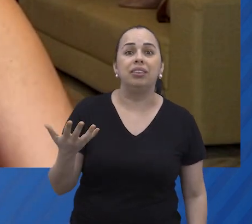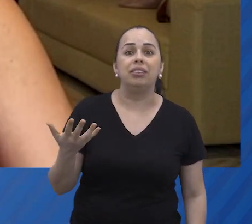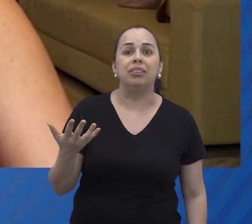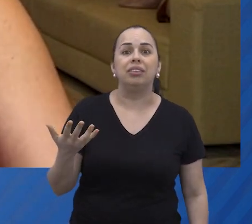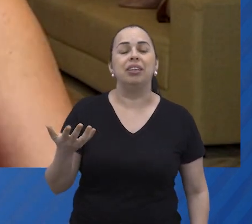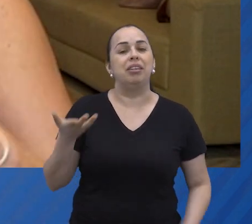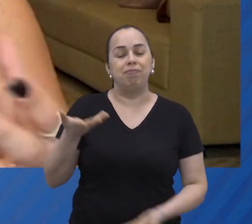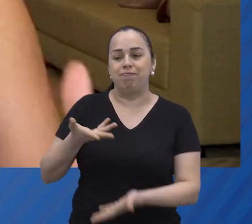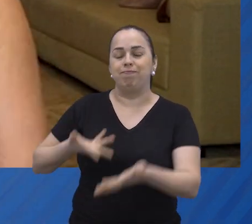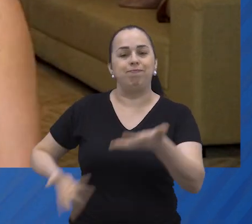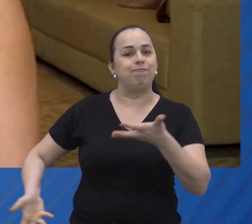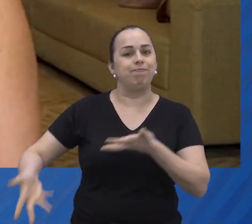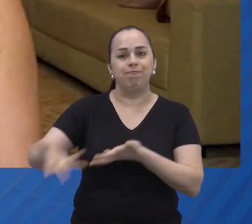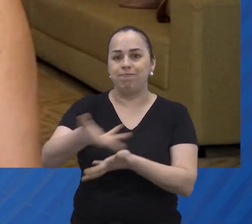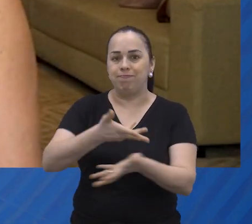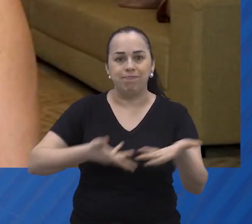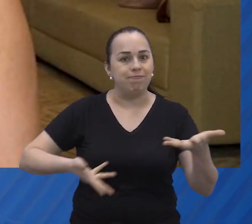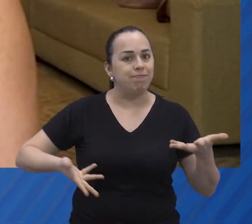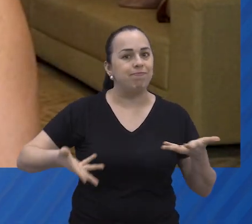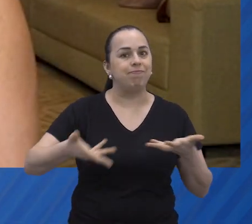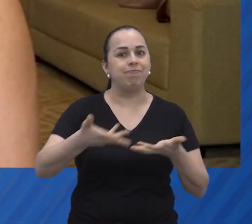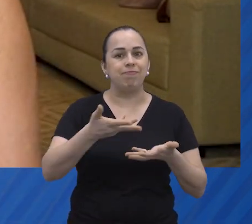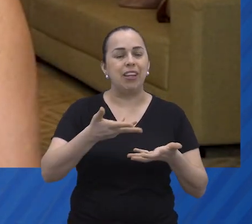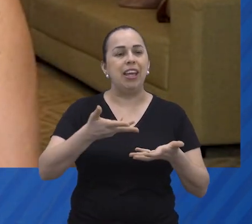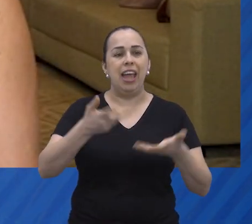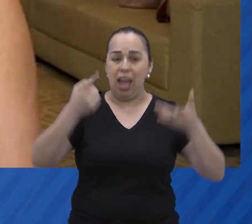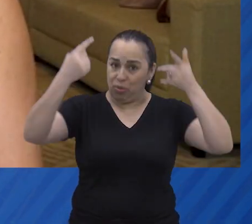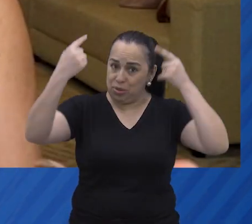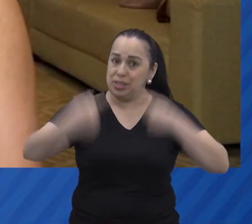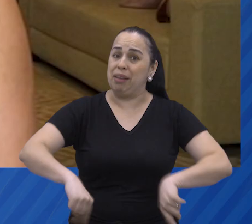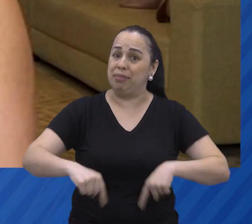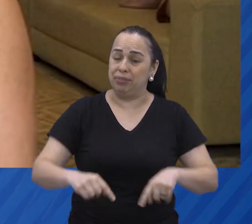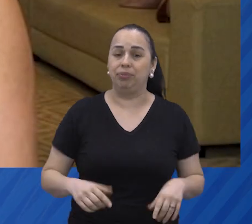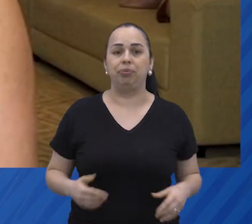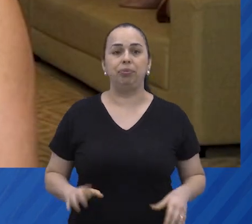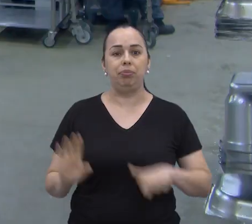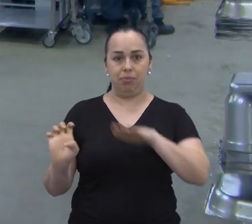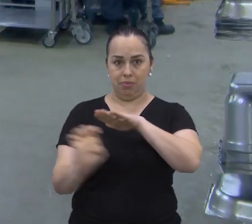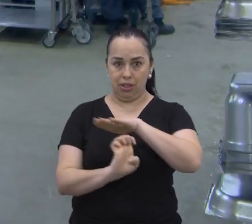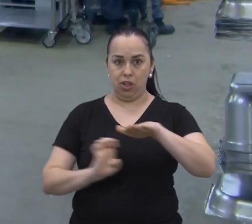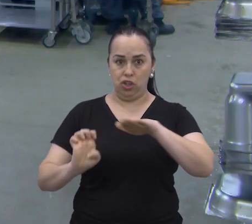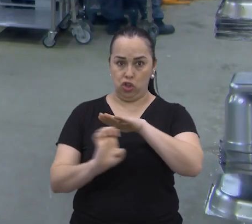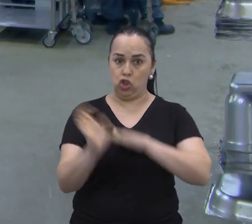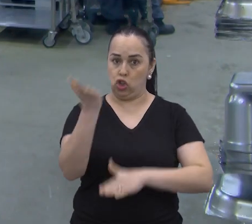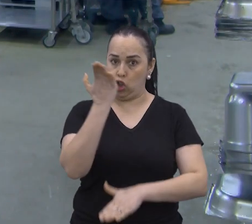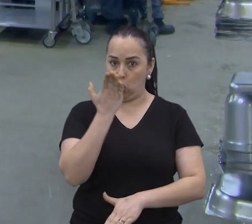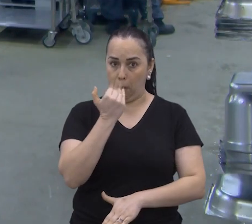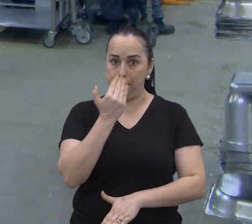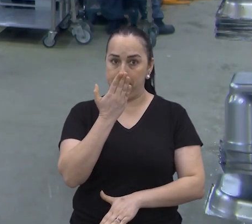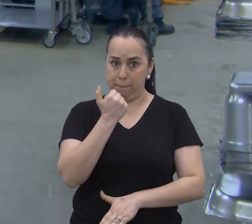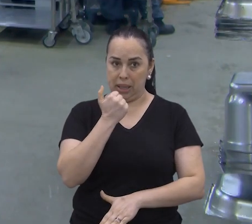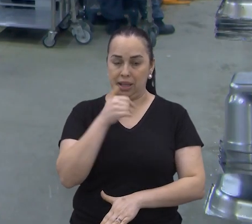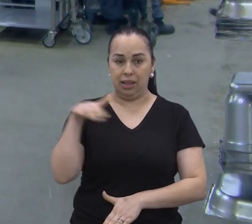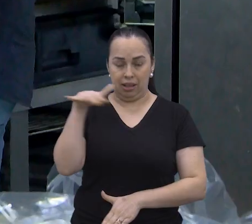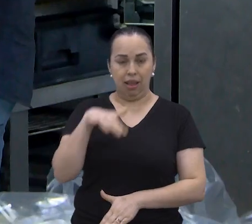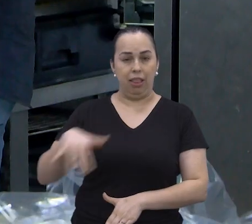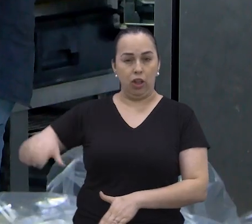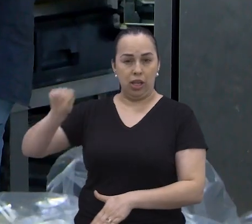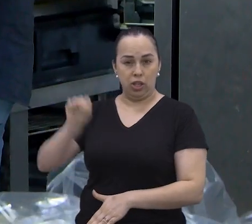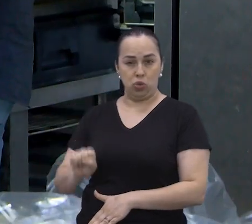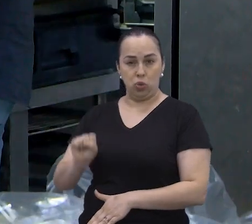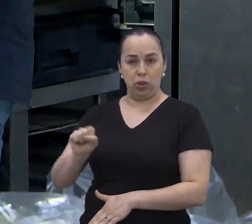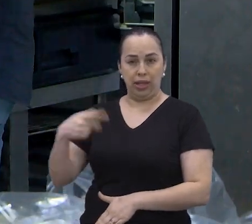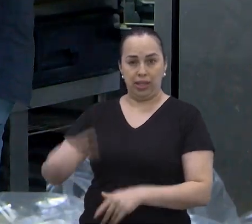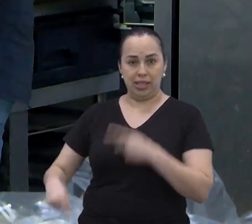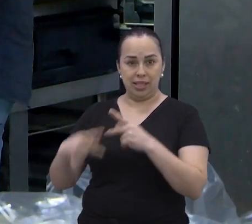pessoas, o convívio de uma maneira geral, algo muito mais desafiador. Essa empresa de refeições coletivas na